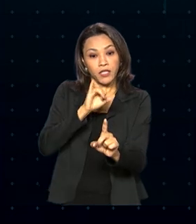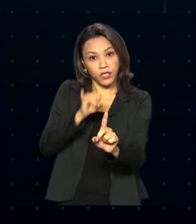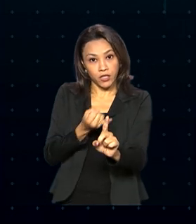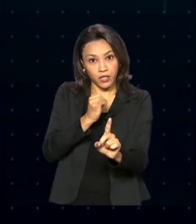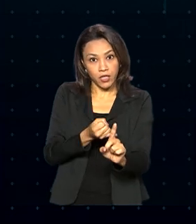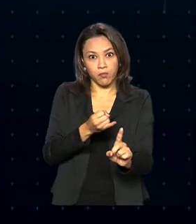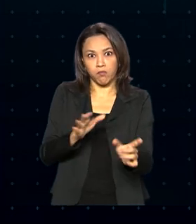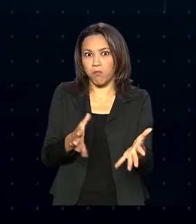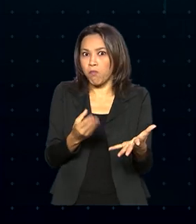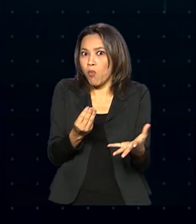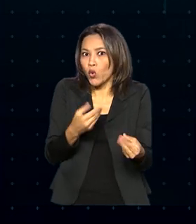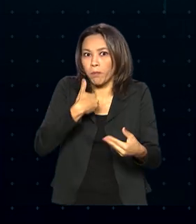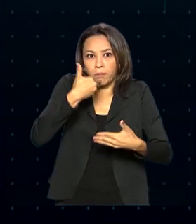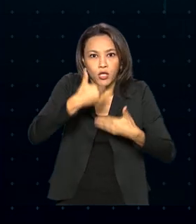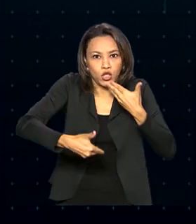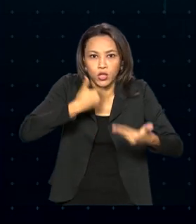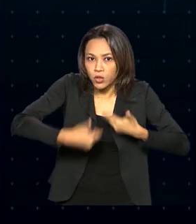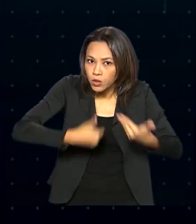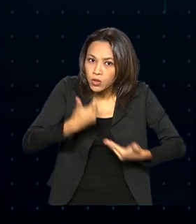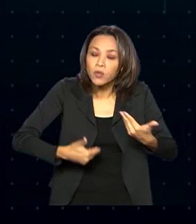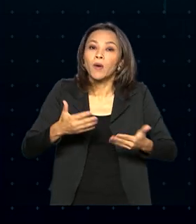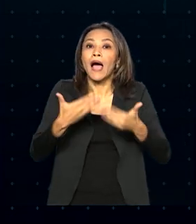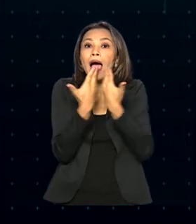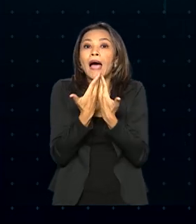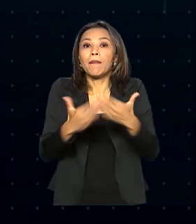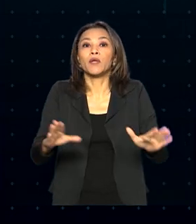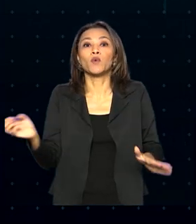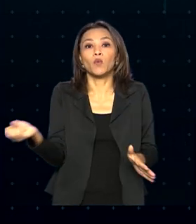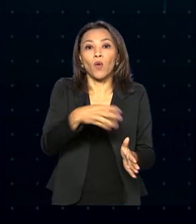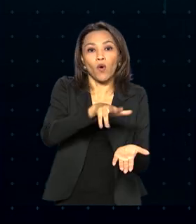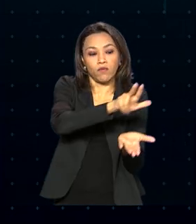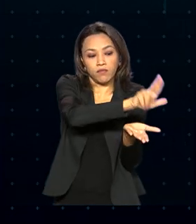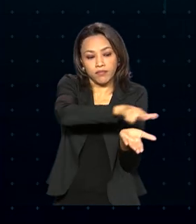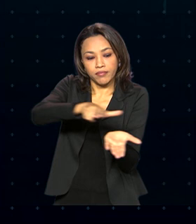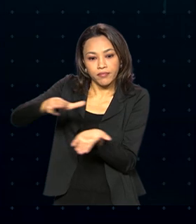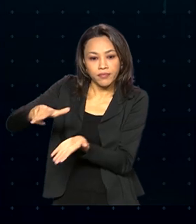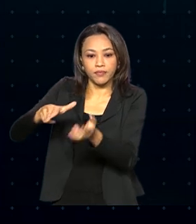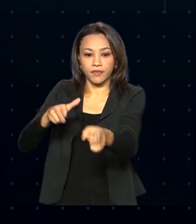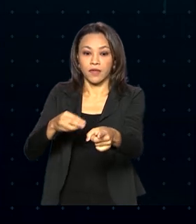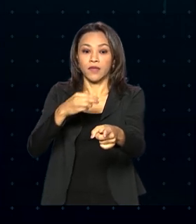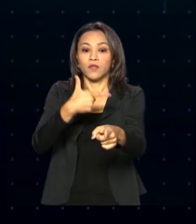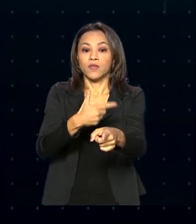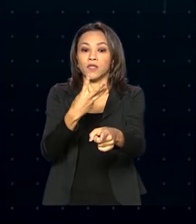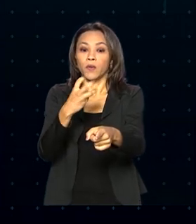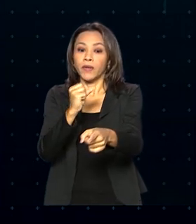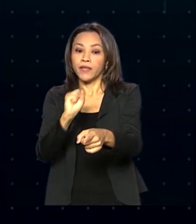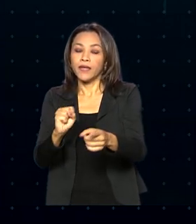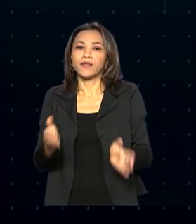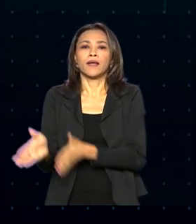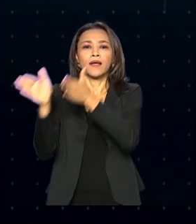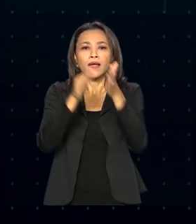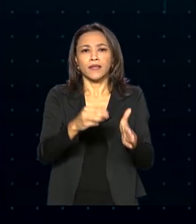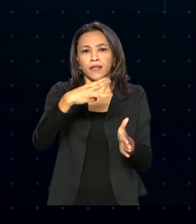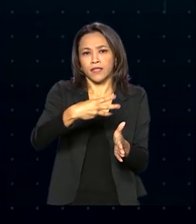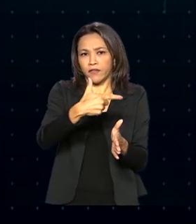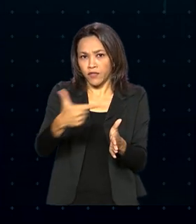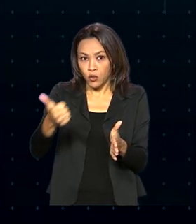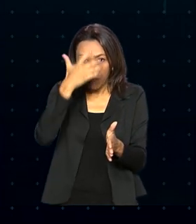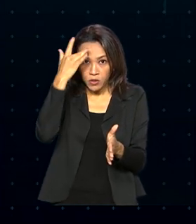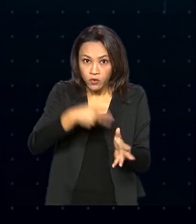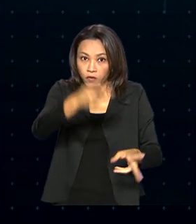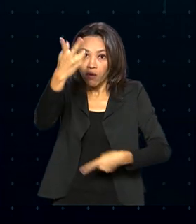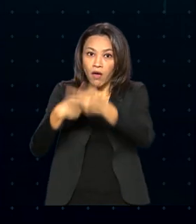da Saúde abriu 280 novos leitos em Manaus. 321 pacientes foram transferidos para outros estados.